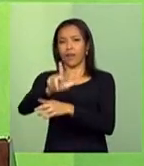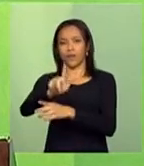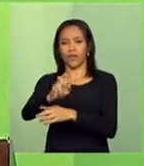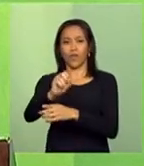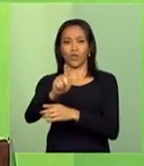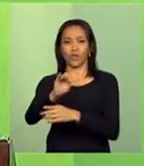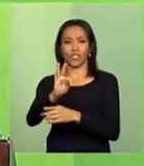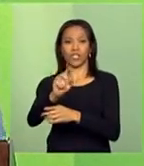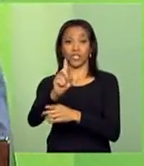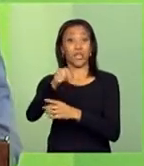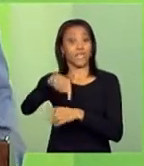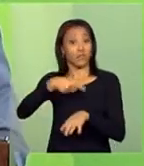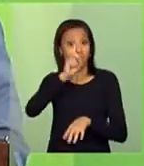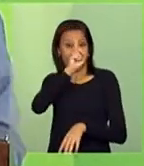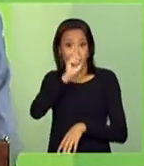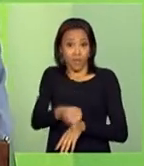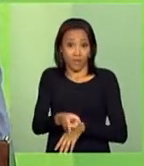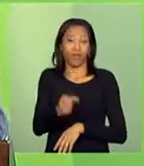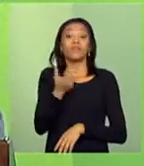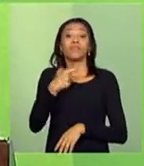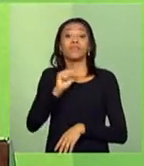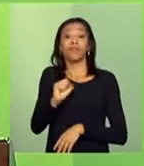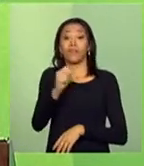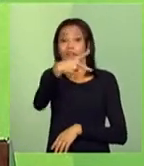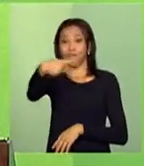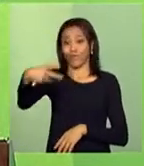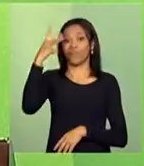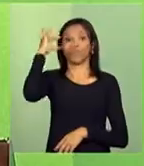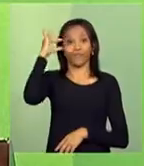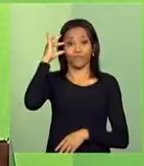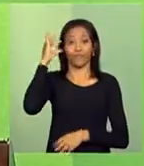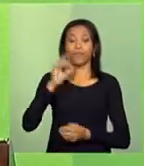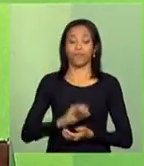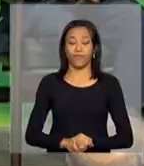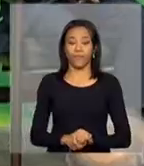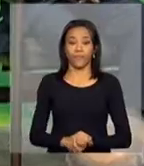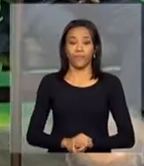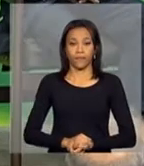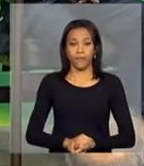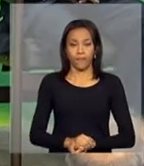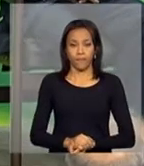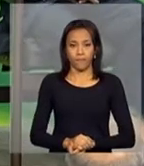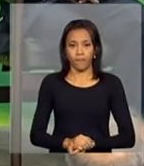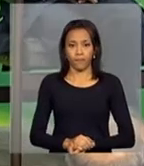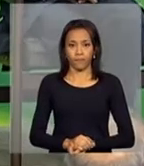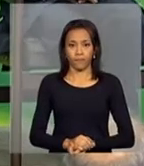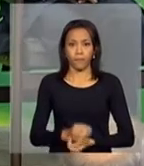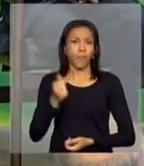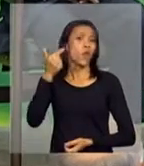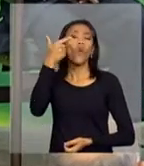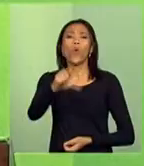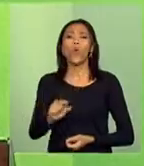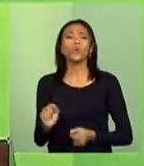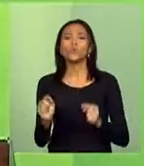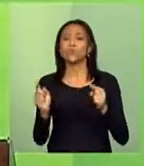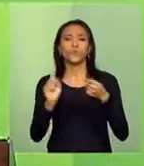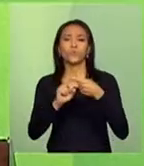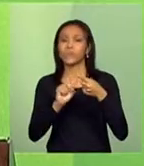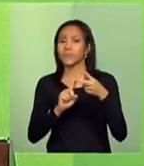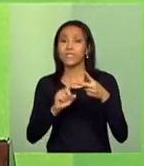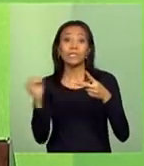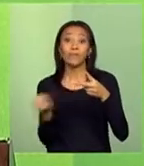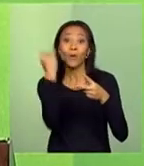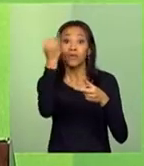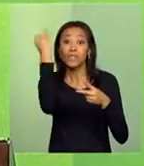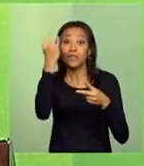determinação de encaminhamento da nossa presidenta Dilma. Outro ponto importante é a transparência e